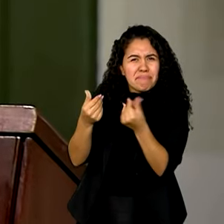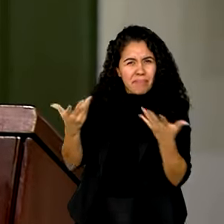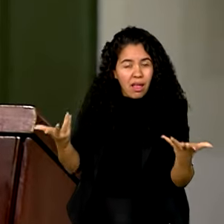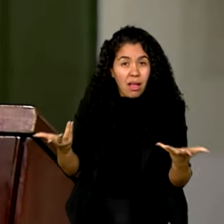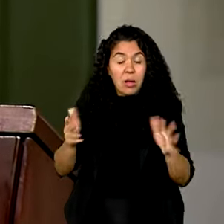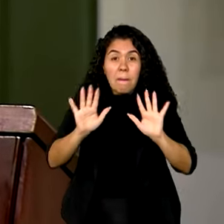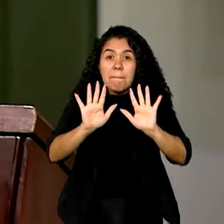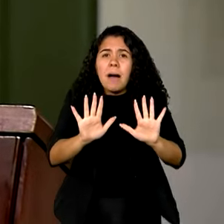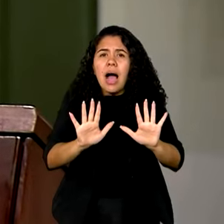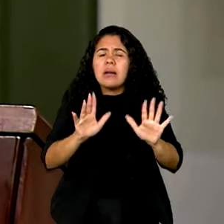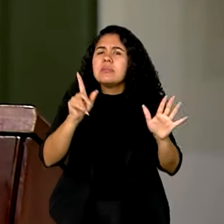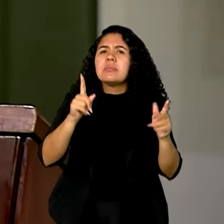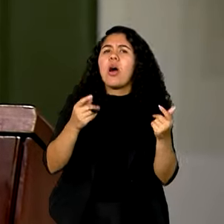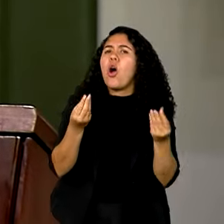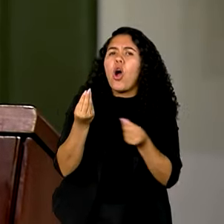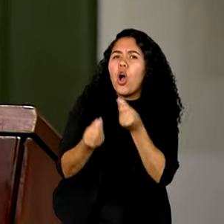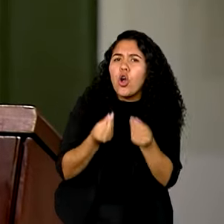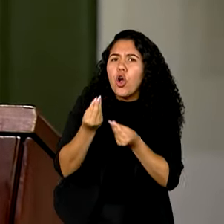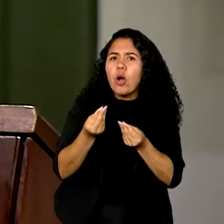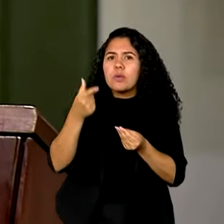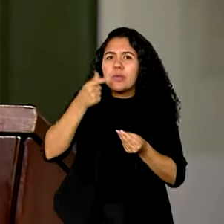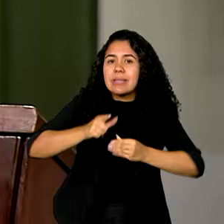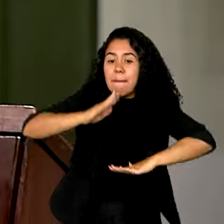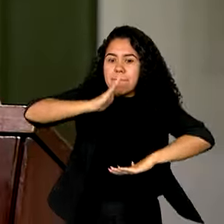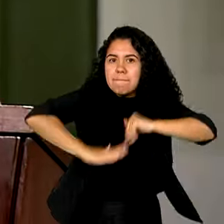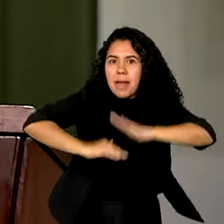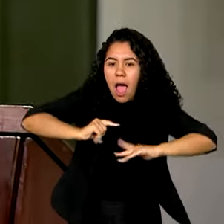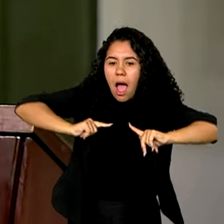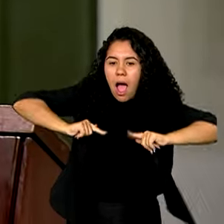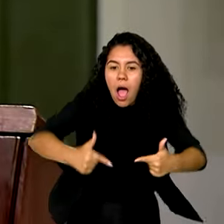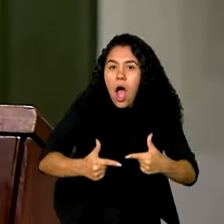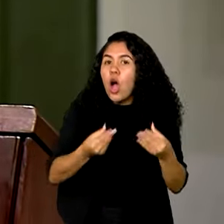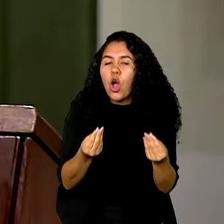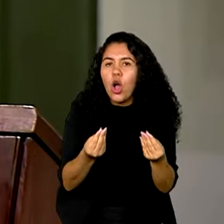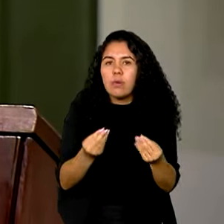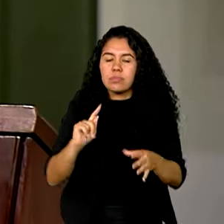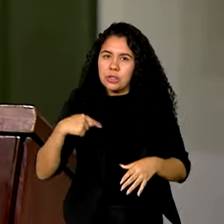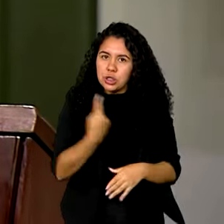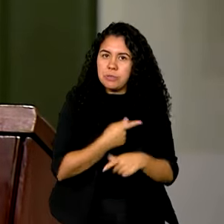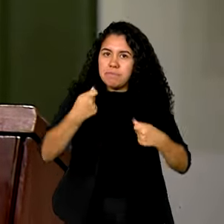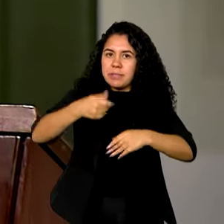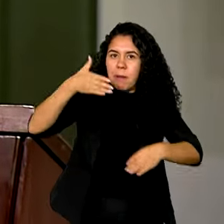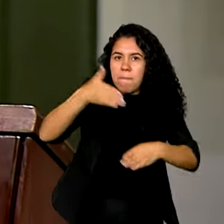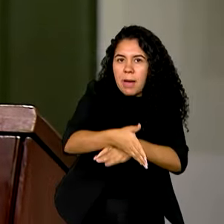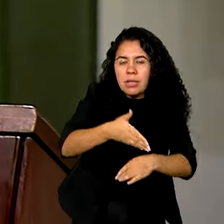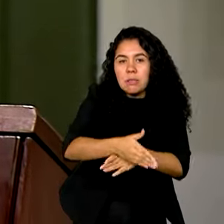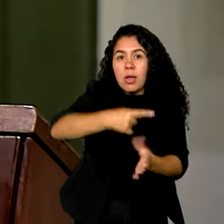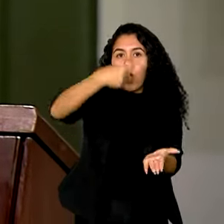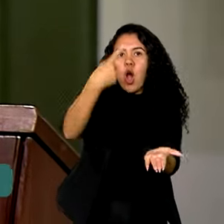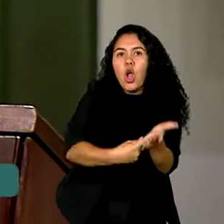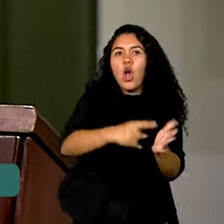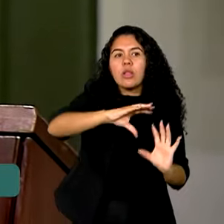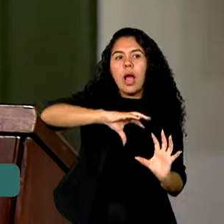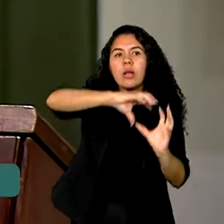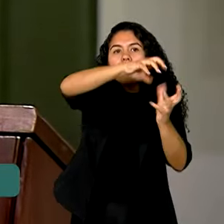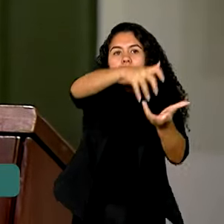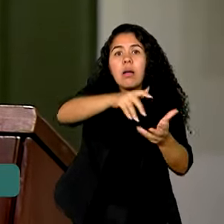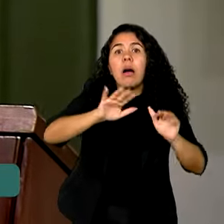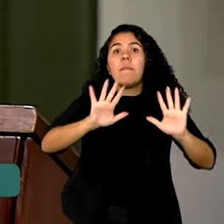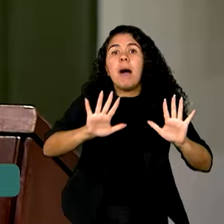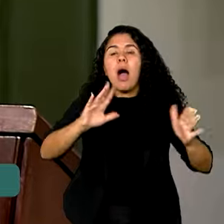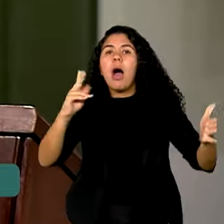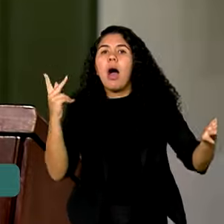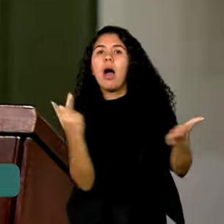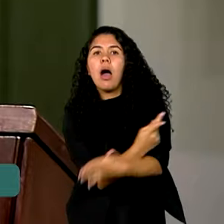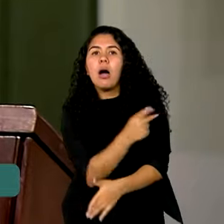onde é que isso se realiza na prática? A gente participa dos acordos internacionais, mas chega o momento que